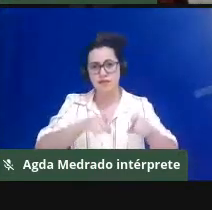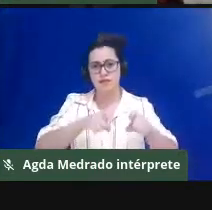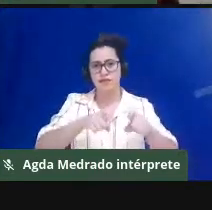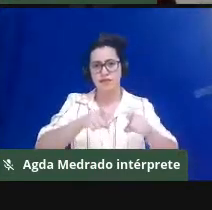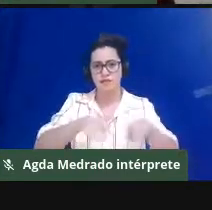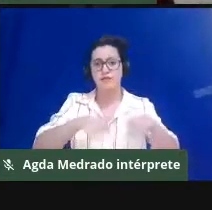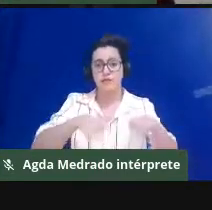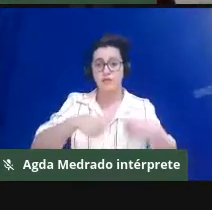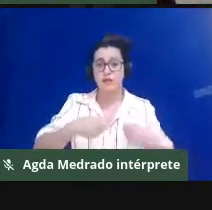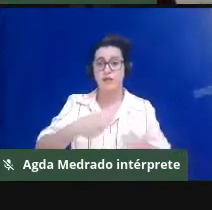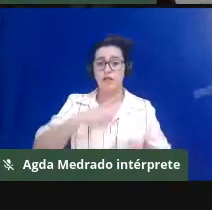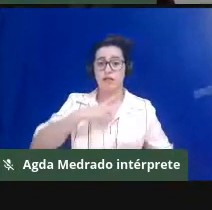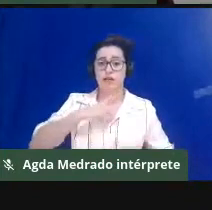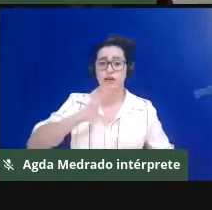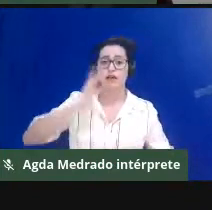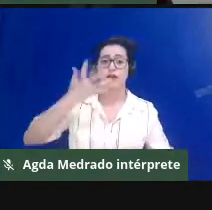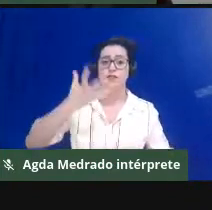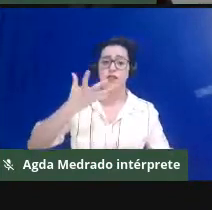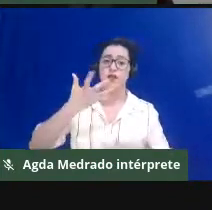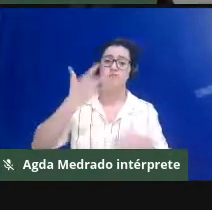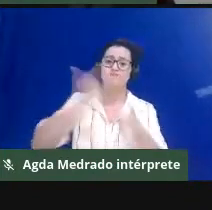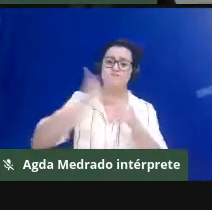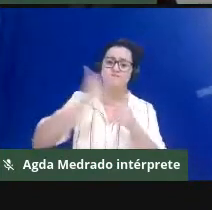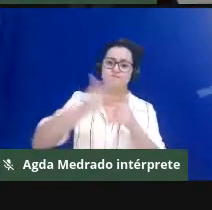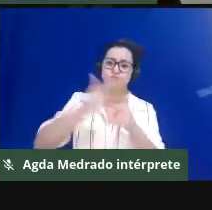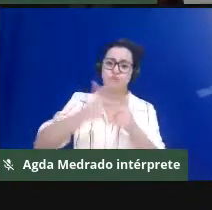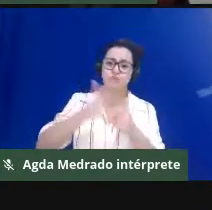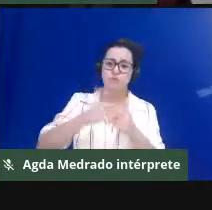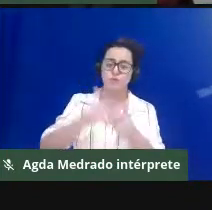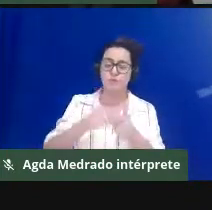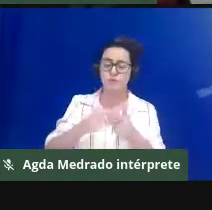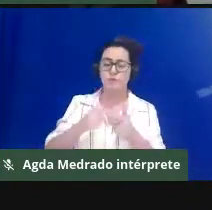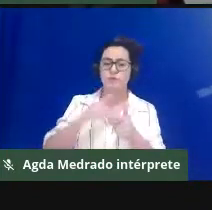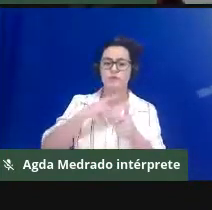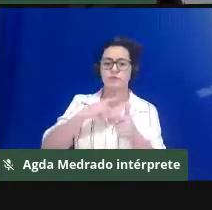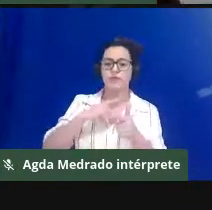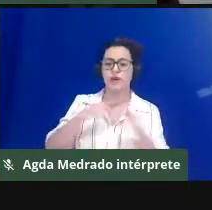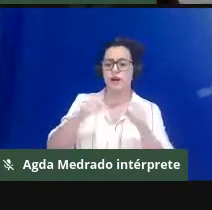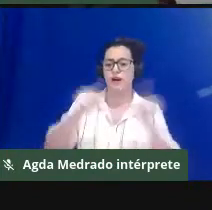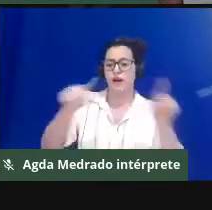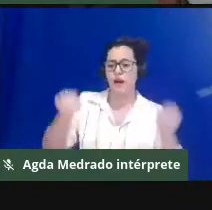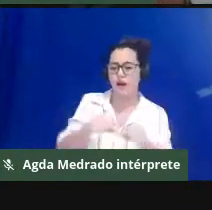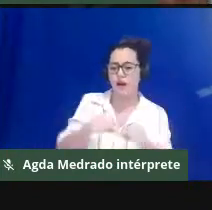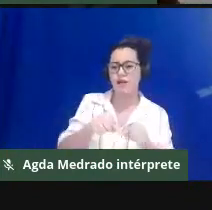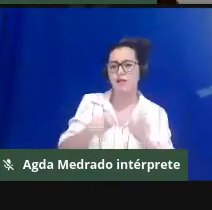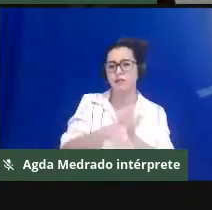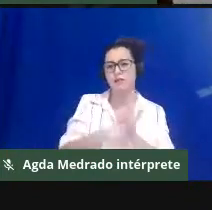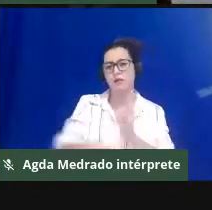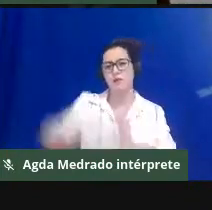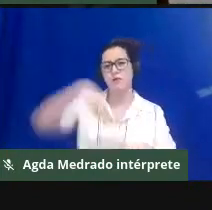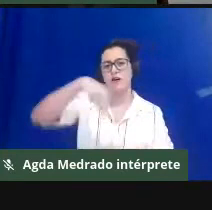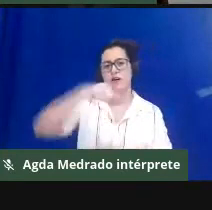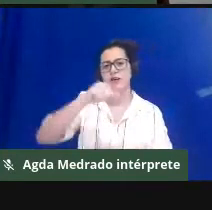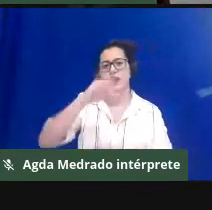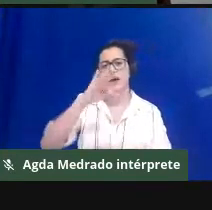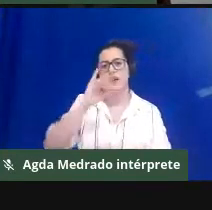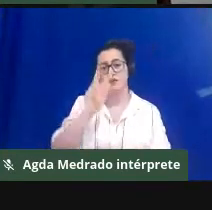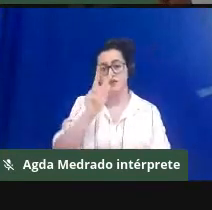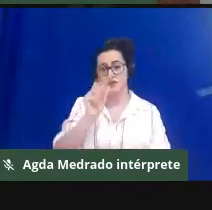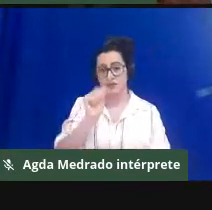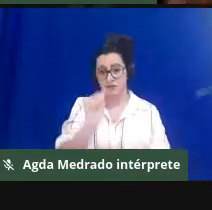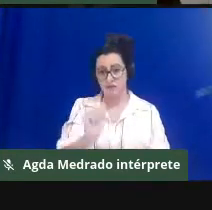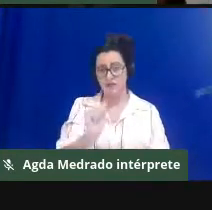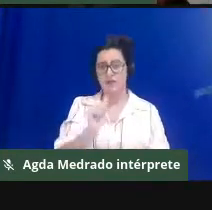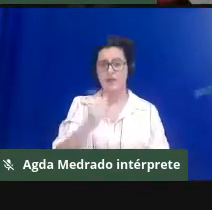o conflito. Você vai ter a retirada de área nativa, você vai ter aí, também na lagoa do próprio Rio